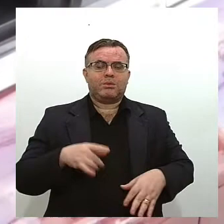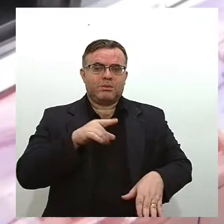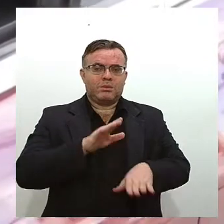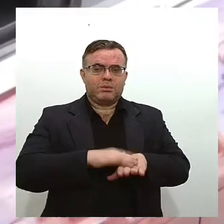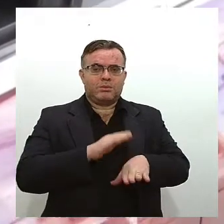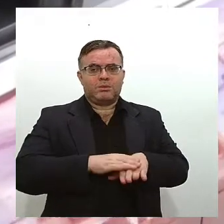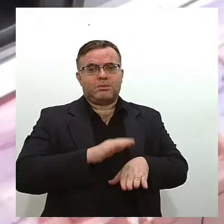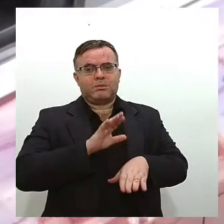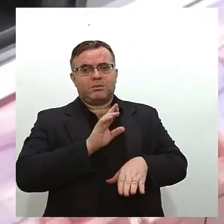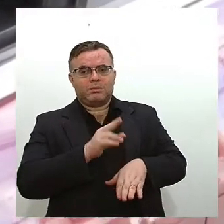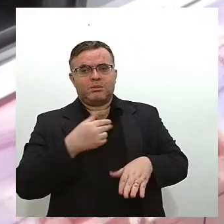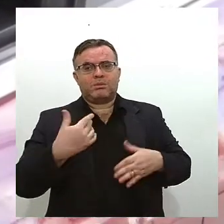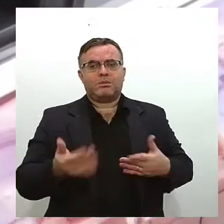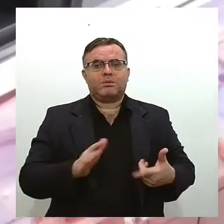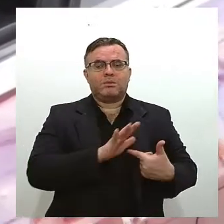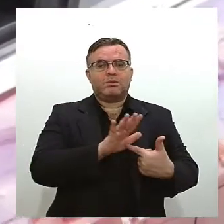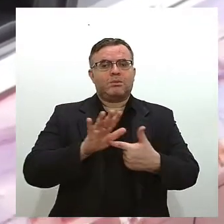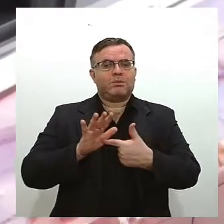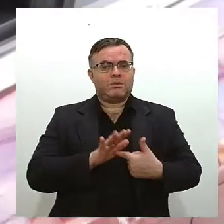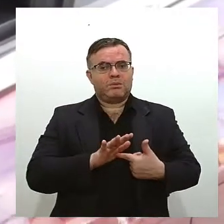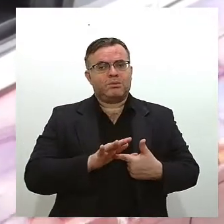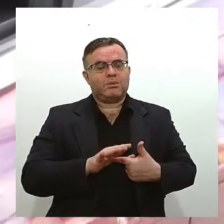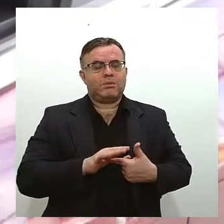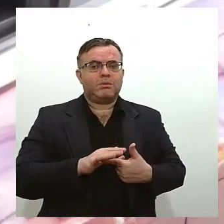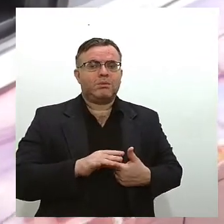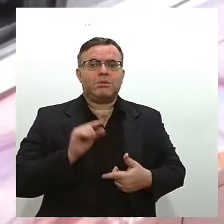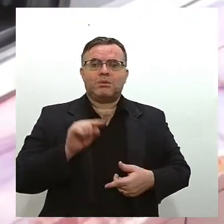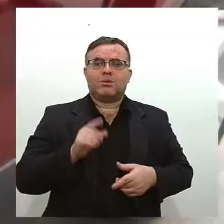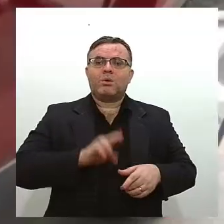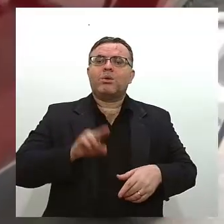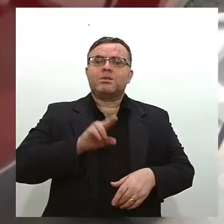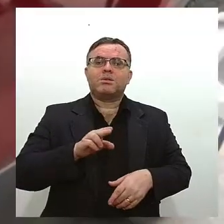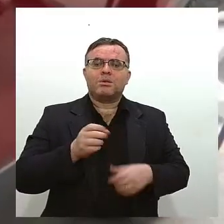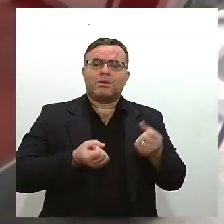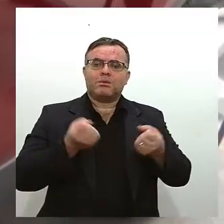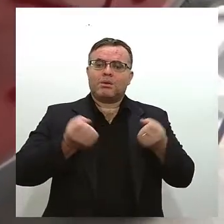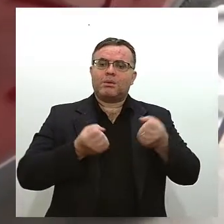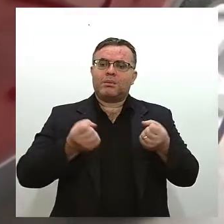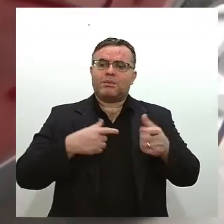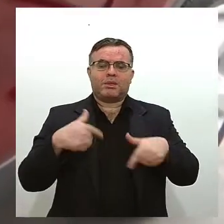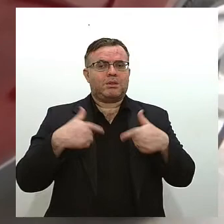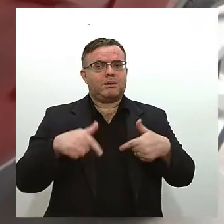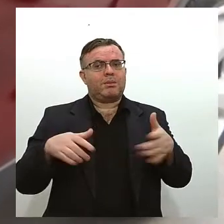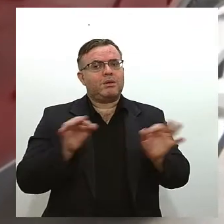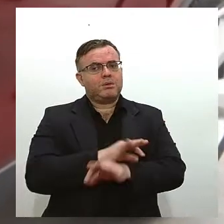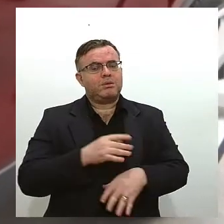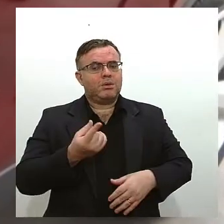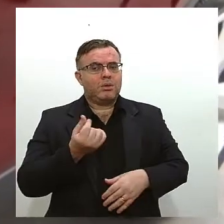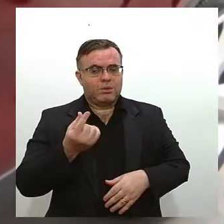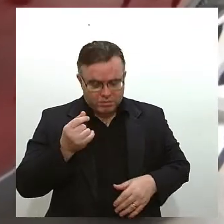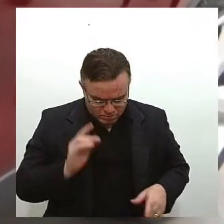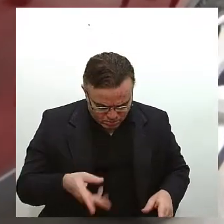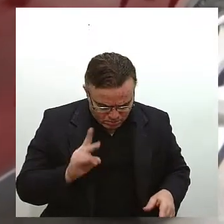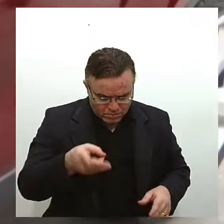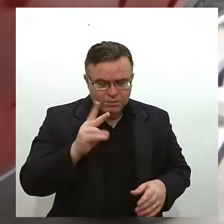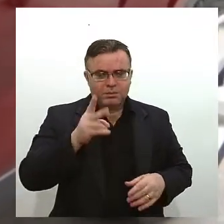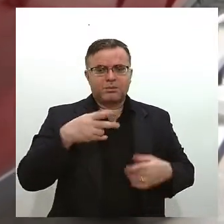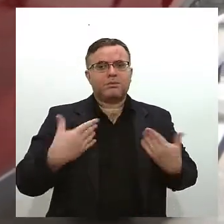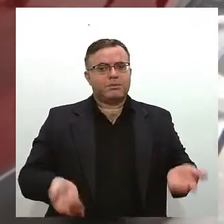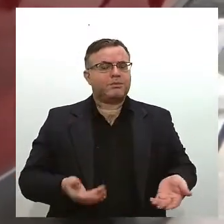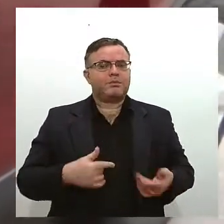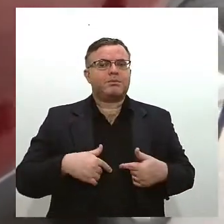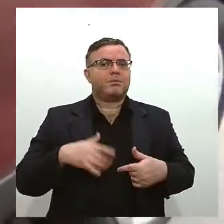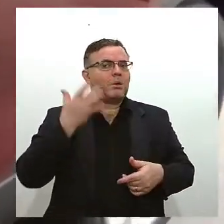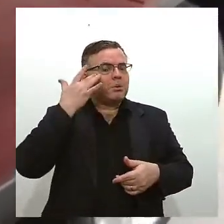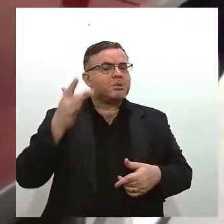e geralmente usa o veículo para trabalhar. Com o valor aumentando com frequência ela diz não saber mais o que